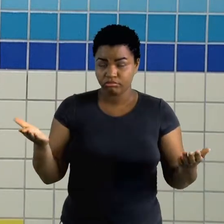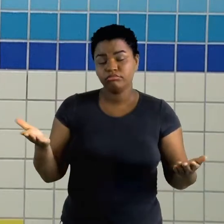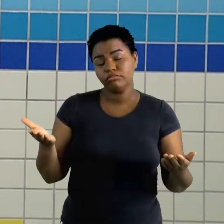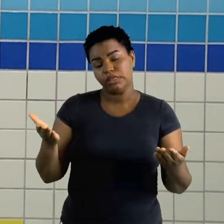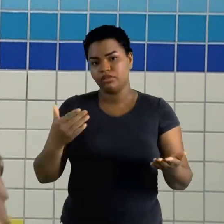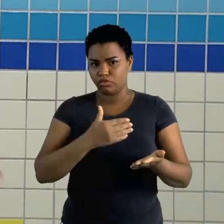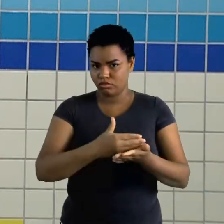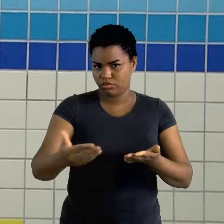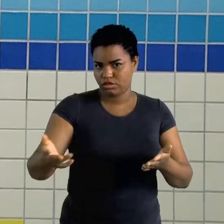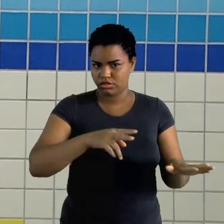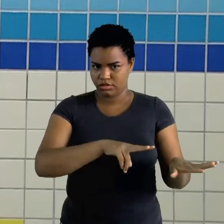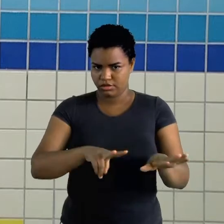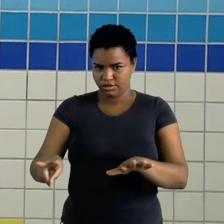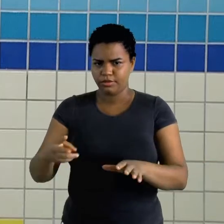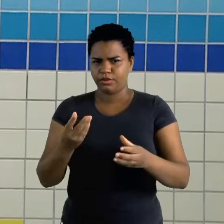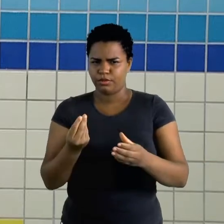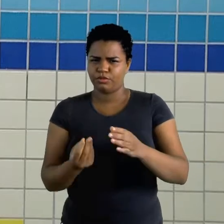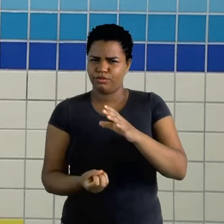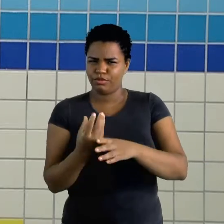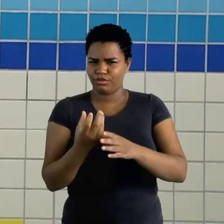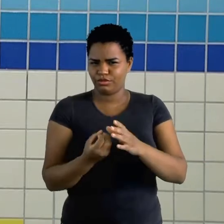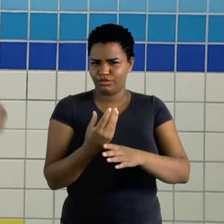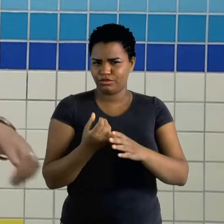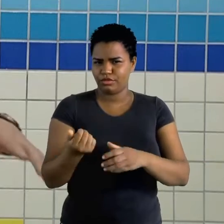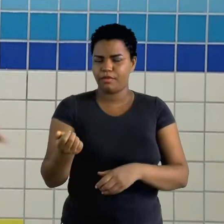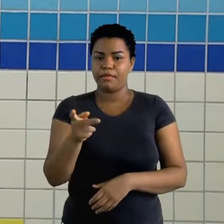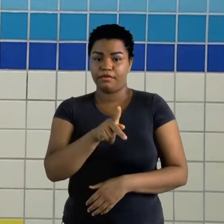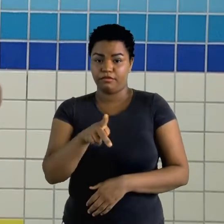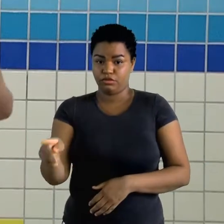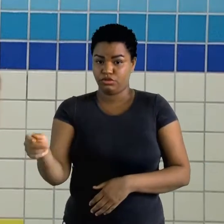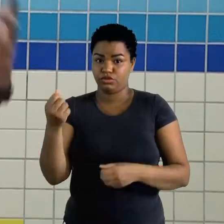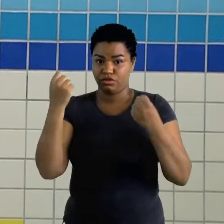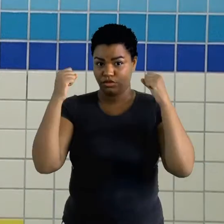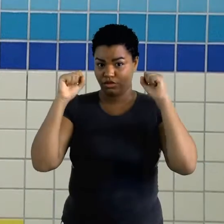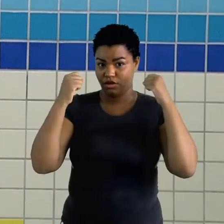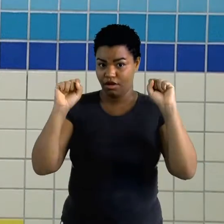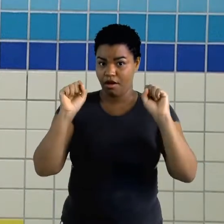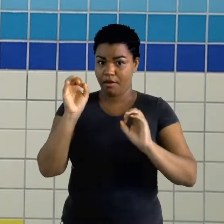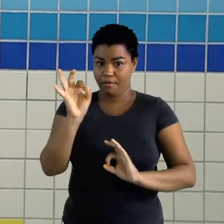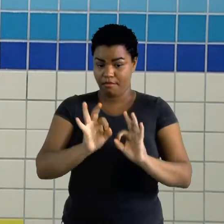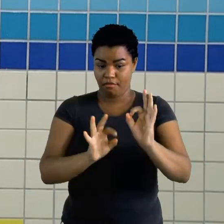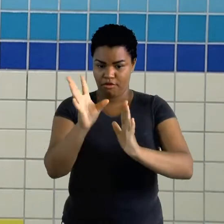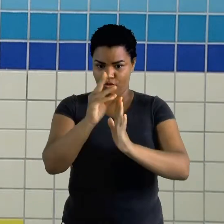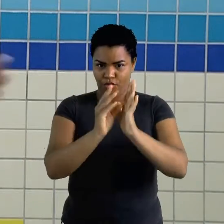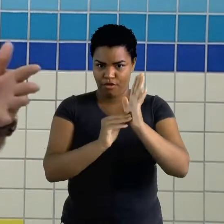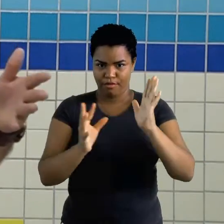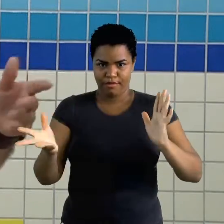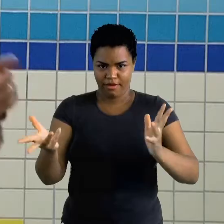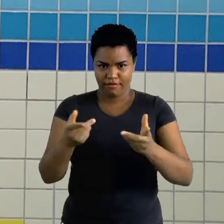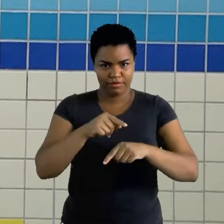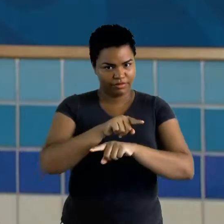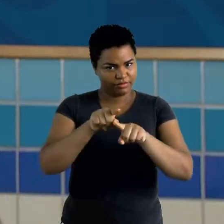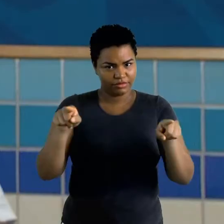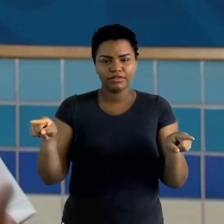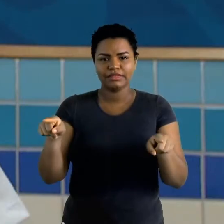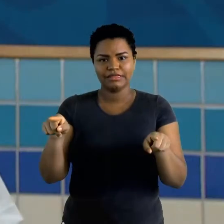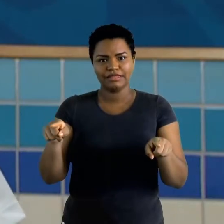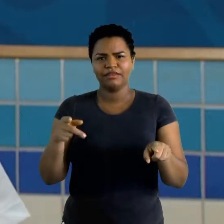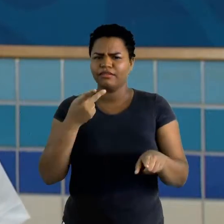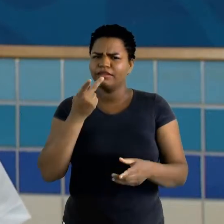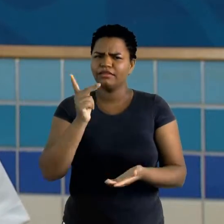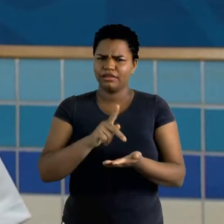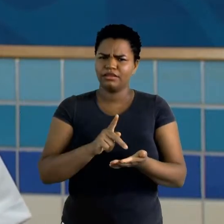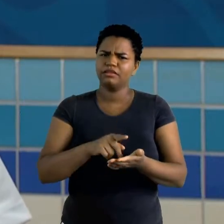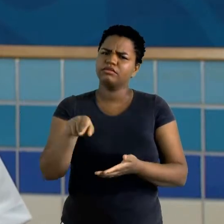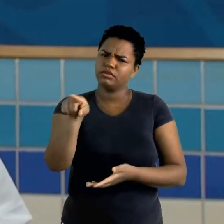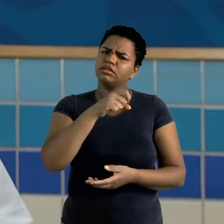produtiva, onde os nossos professores de educação física prepararam um super conteúdo pra você. Fala a verdade, eu tenho certeza que você